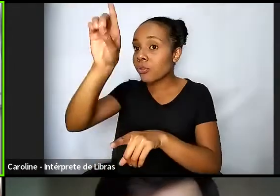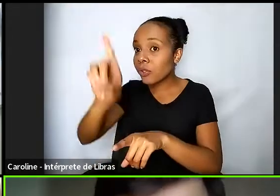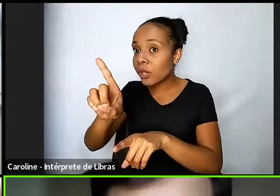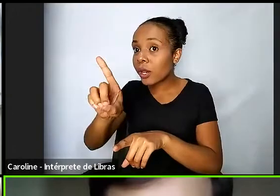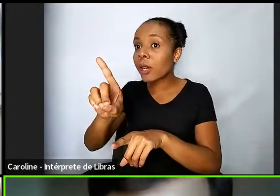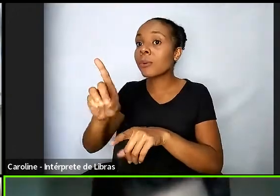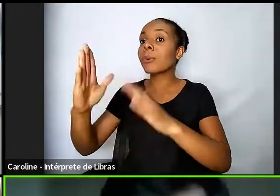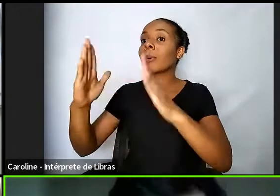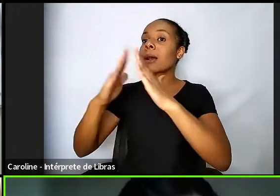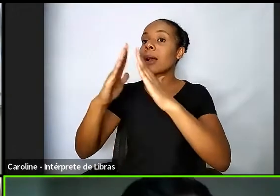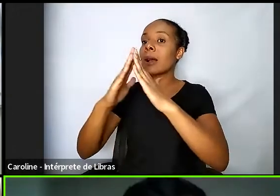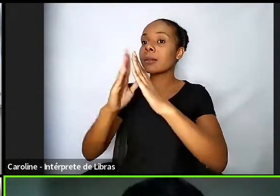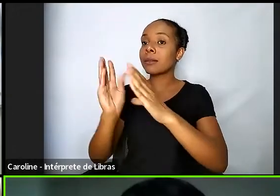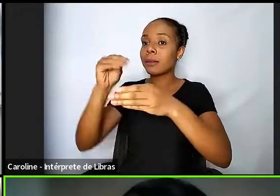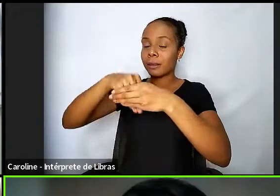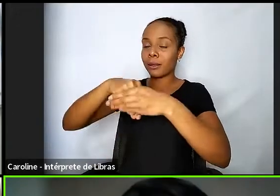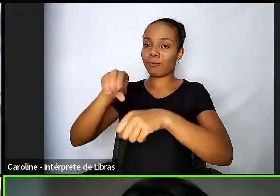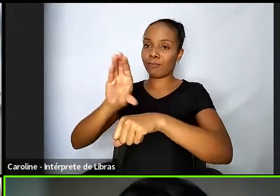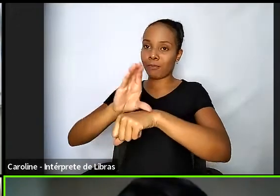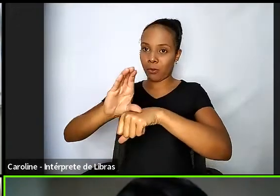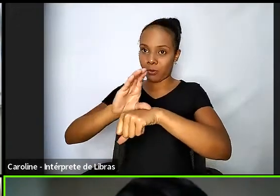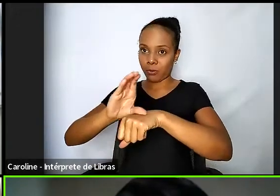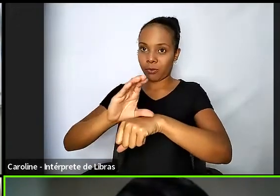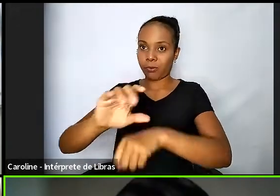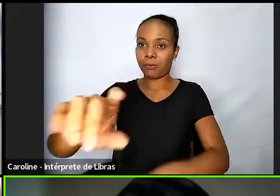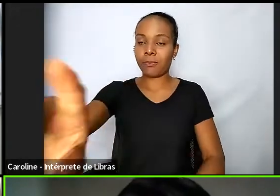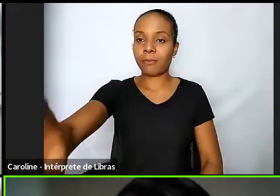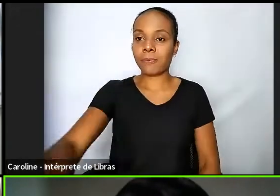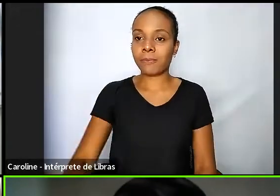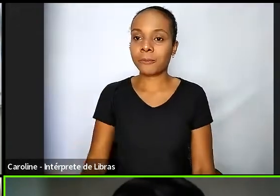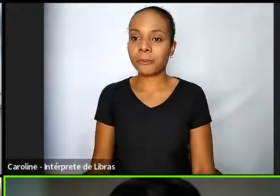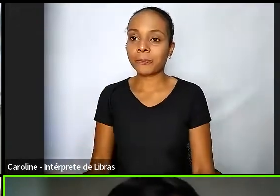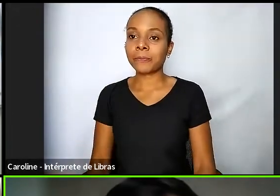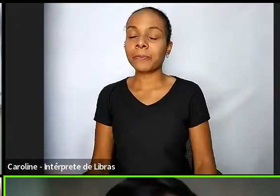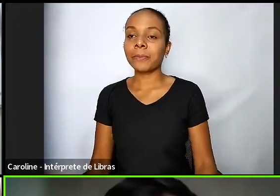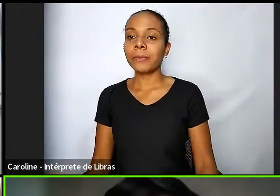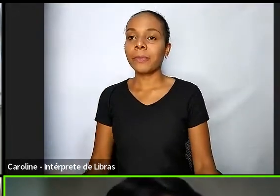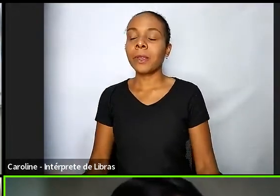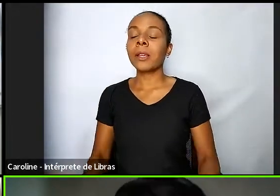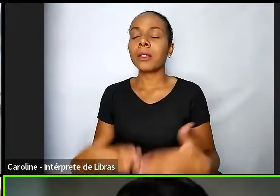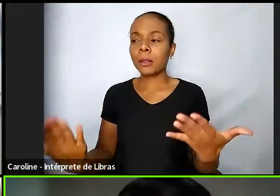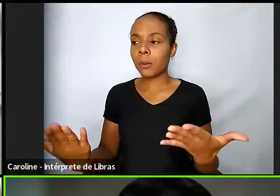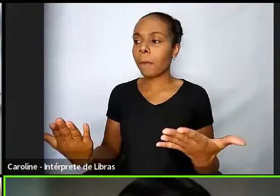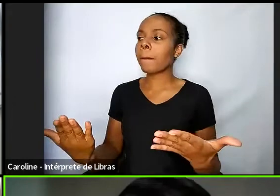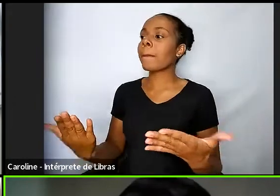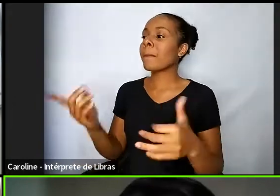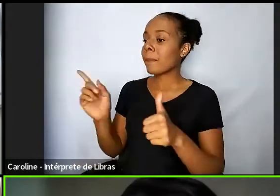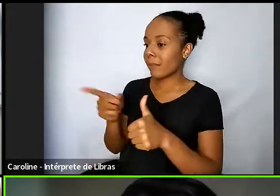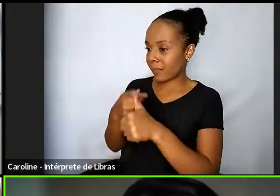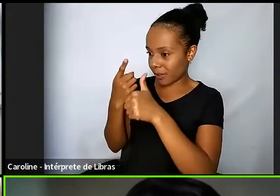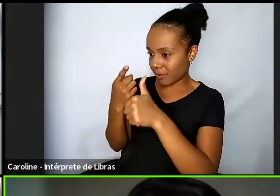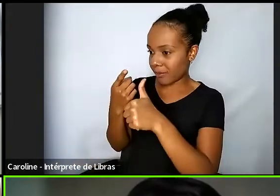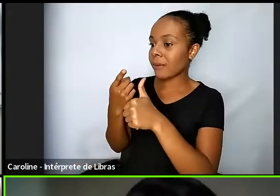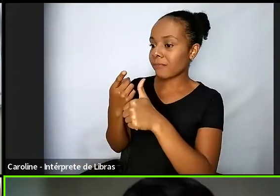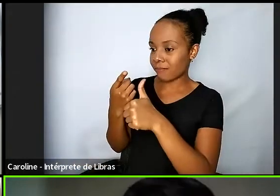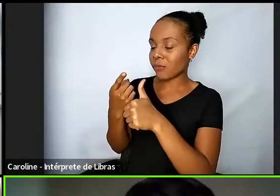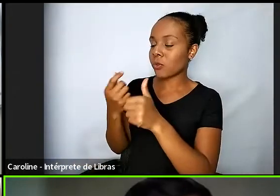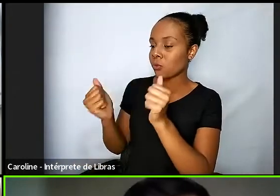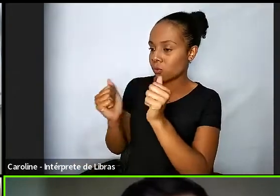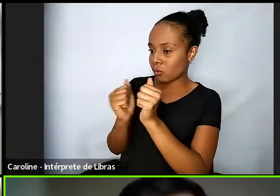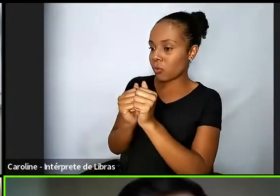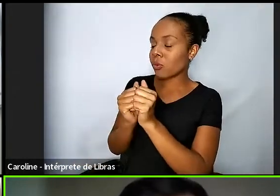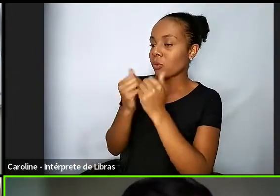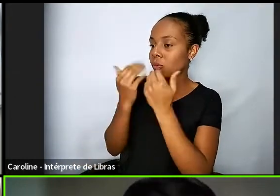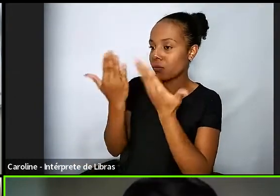Olívia primeiro fazendo o coro aí com você eu também aqui presto as minhas homenagens